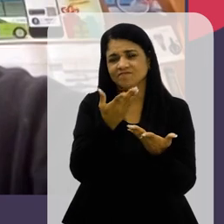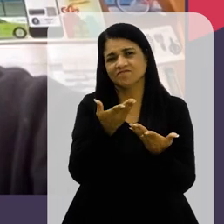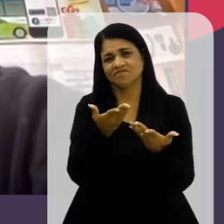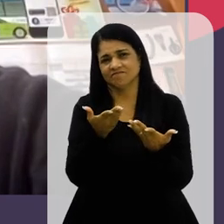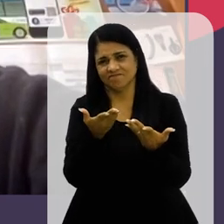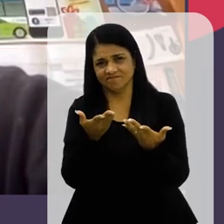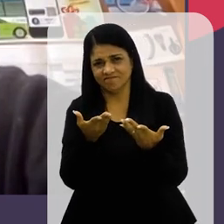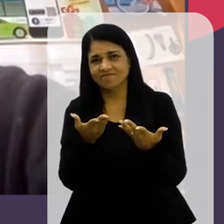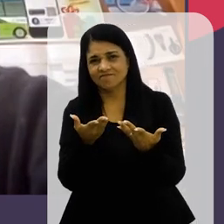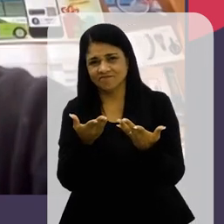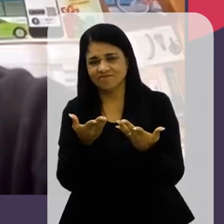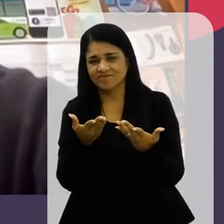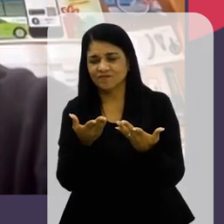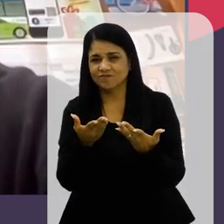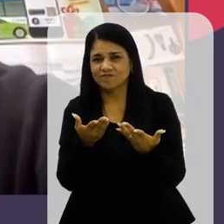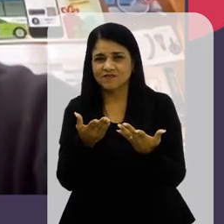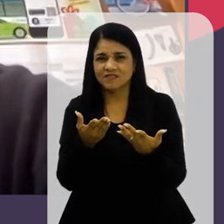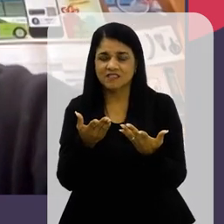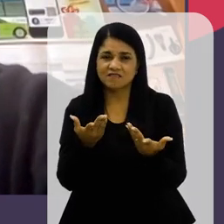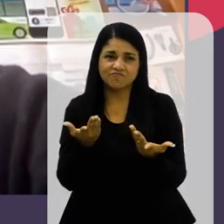Questões De contingências